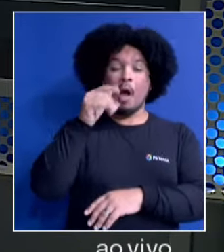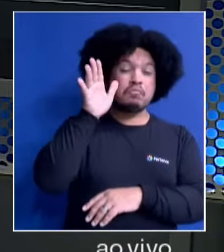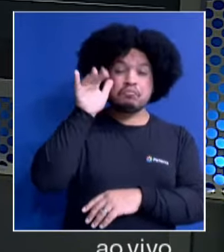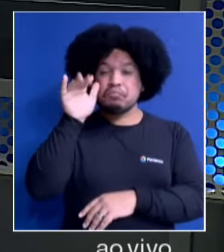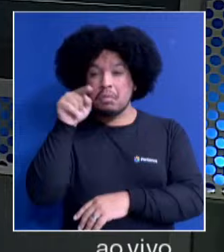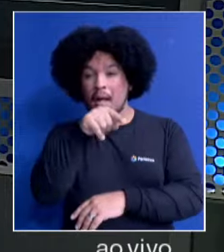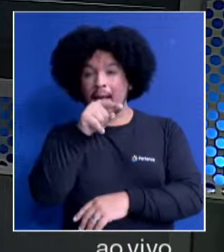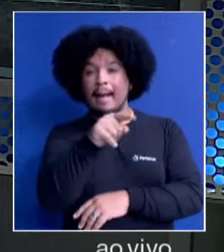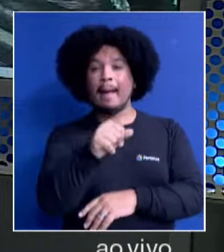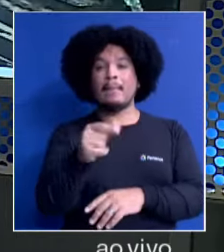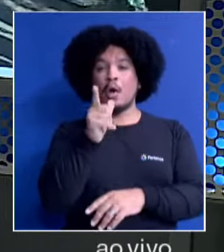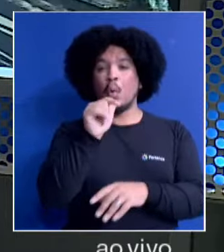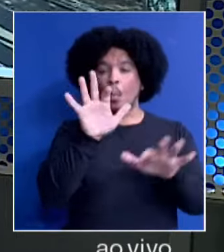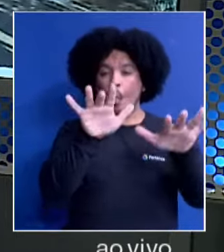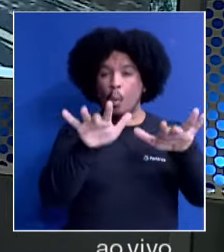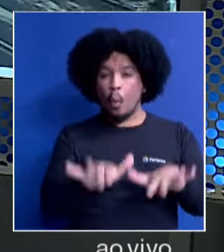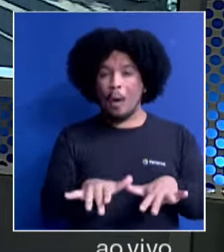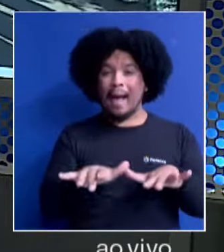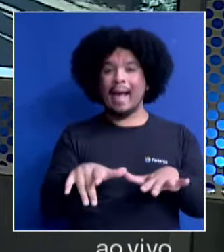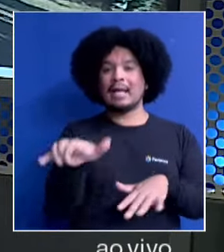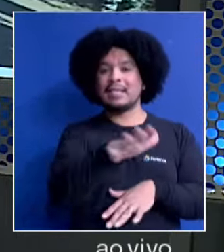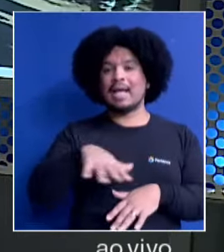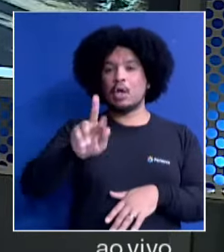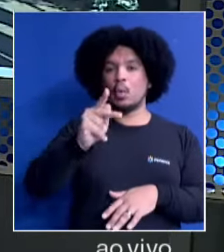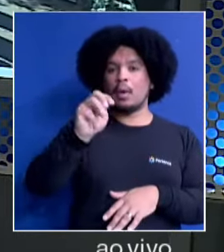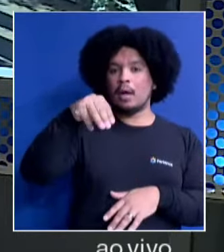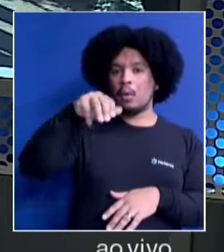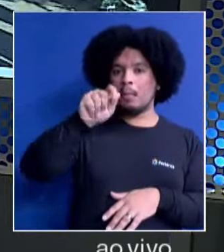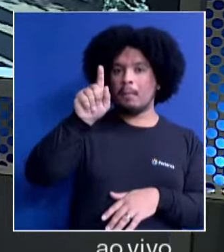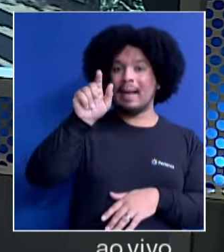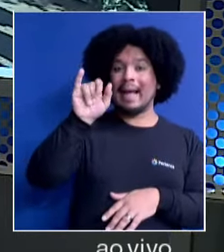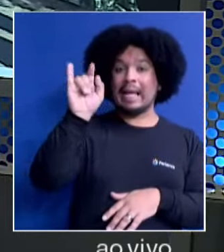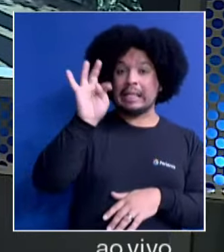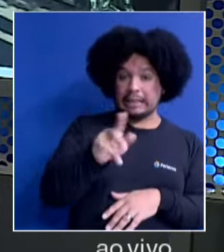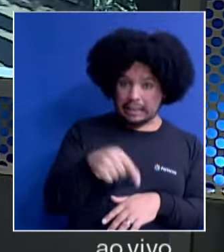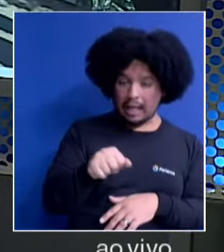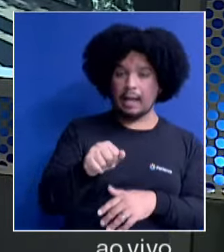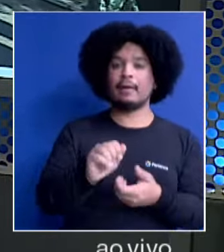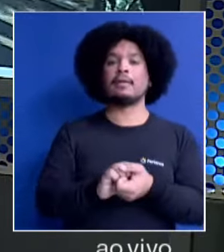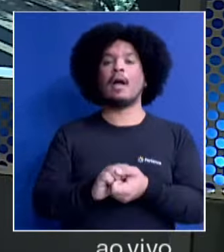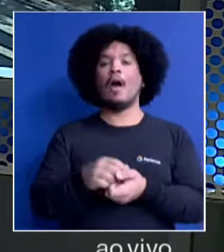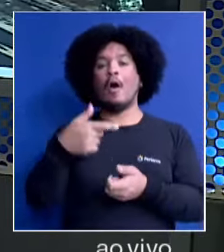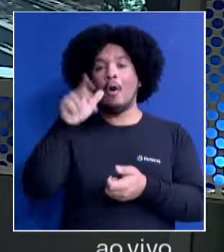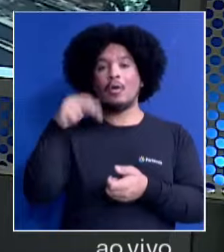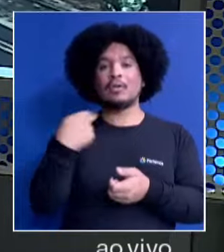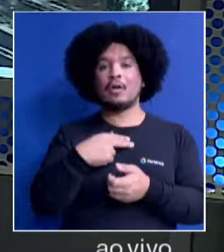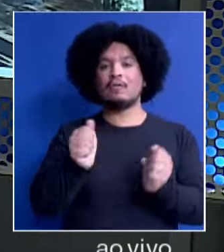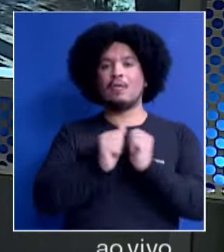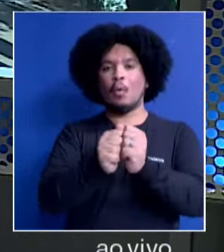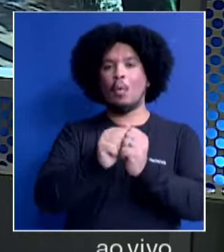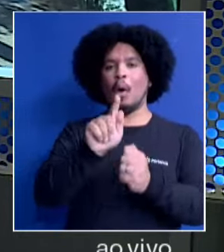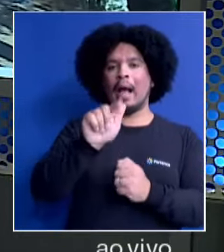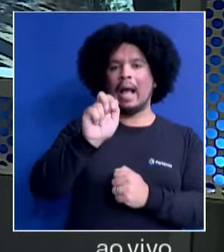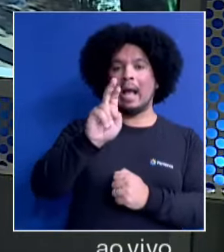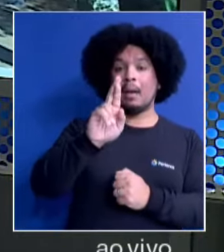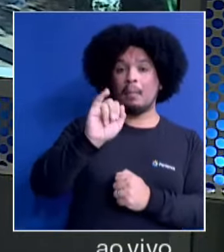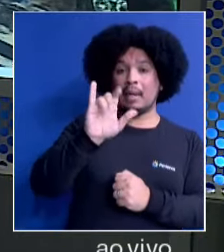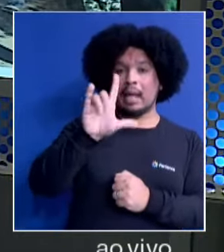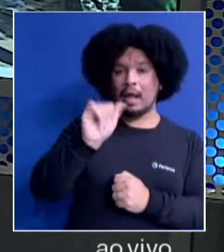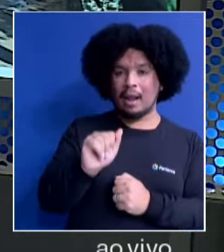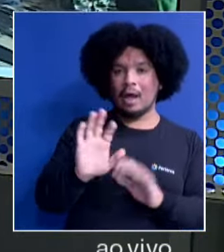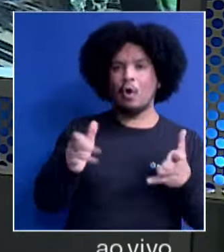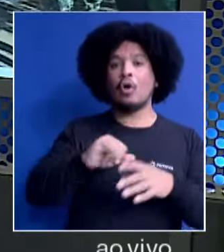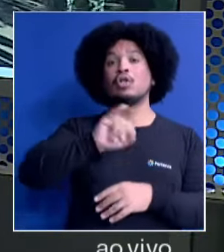da água na região do Maitá. A gente esteve lá ontem com a Gabriela Dias e hoje a Ju Vieira está lá na zona norte da